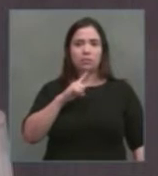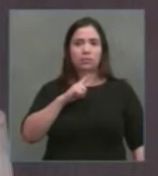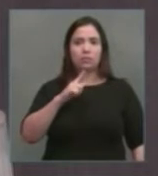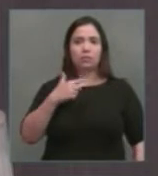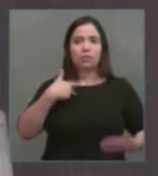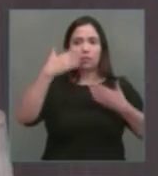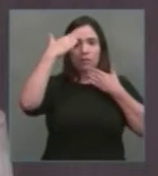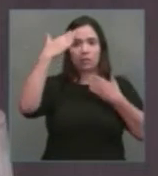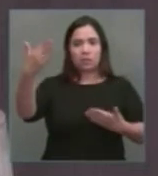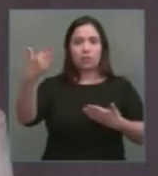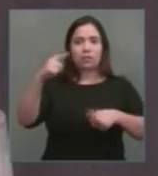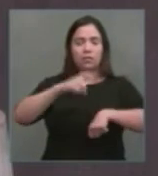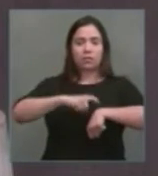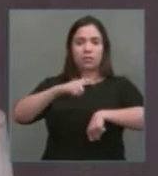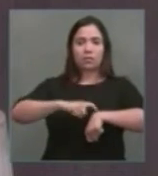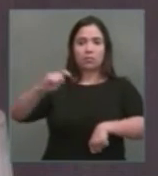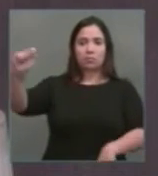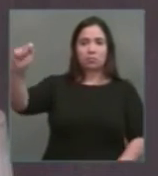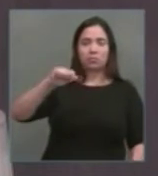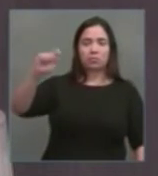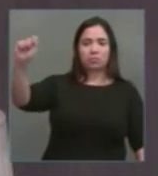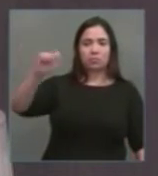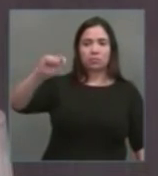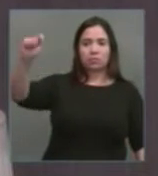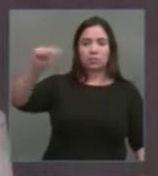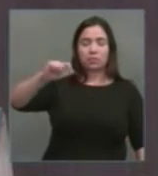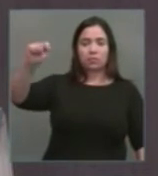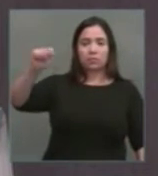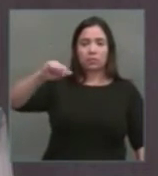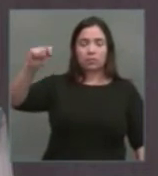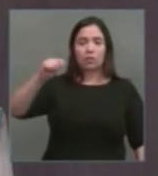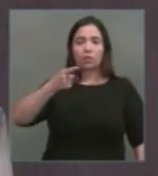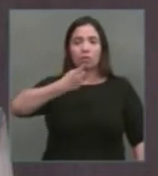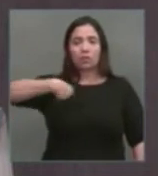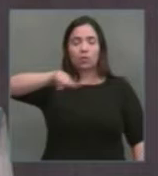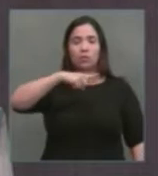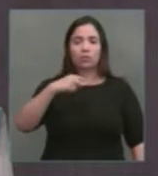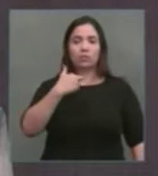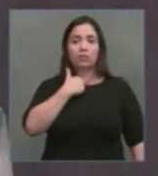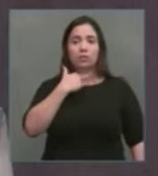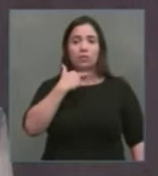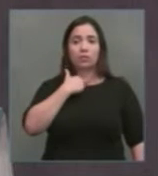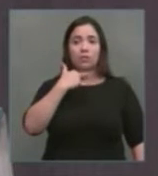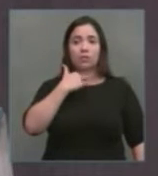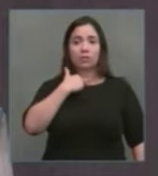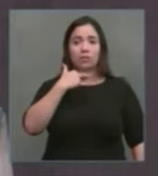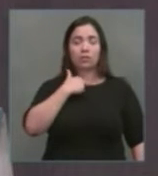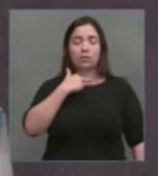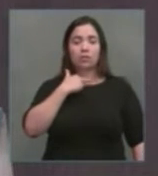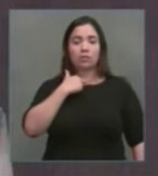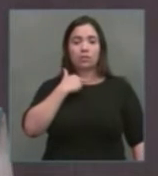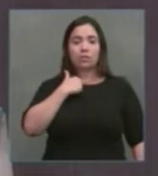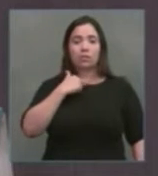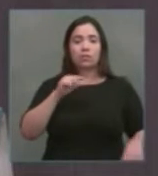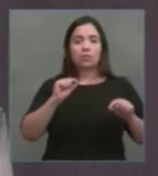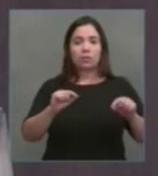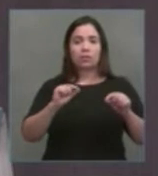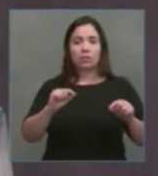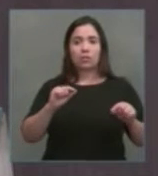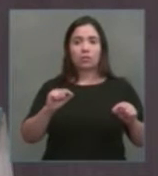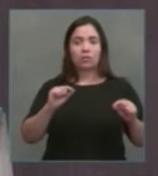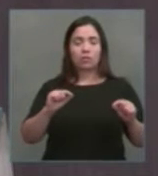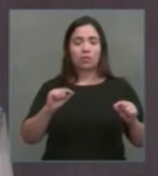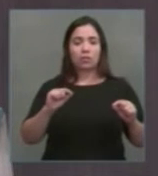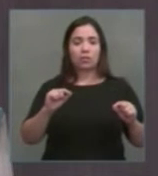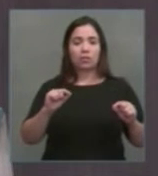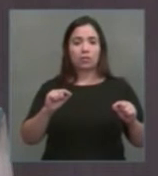agradeço a extensão do tempo, dizendo que nós não podemos esperar nenhuma boa notícia